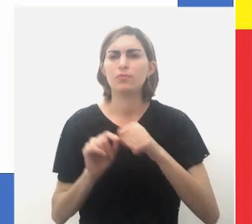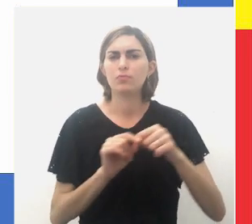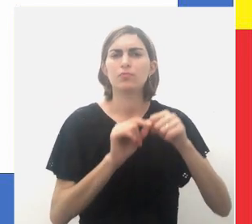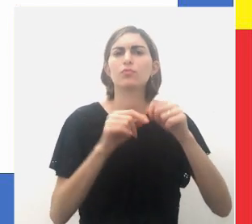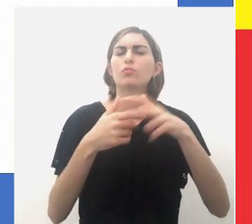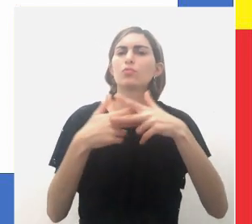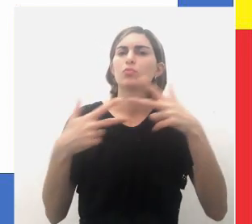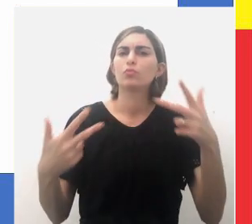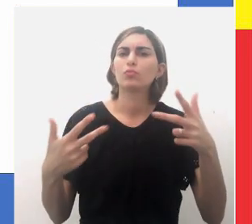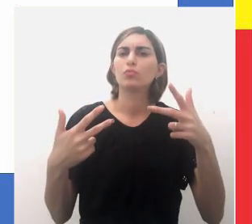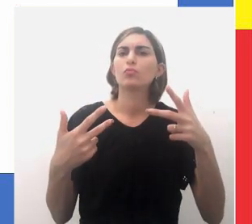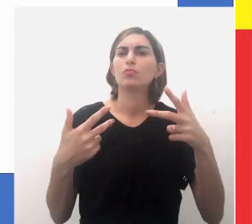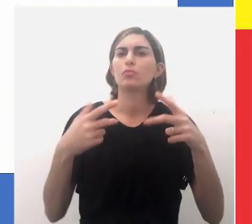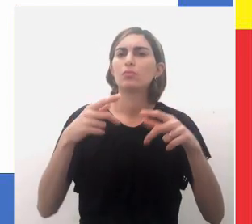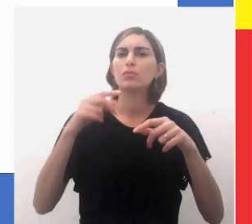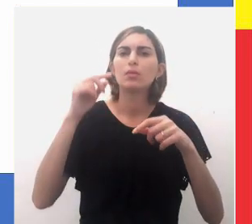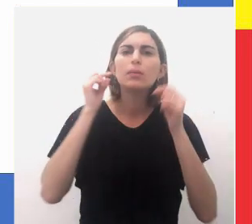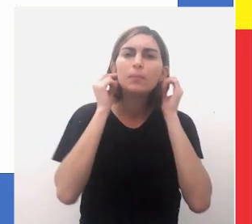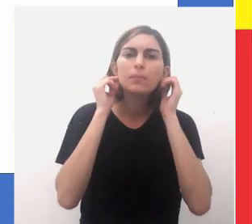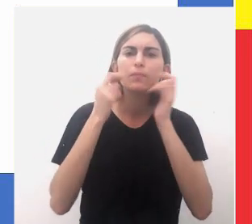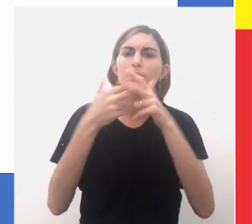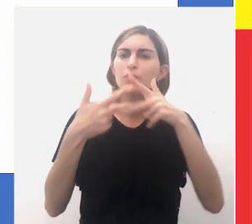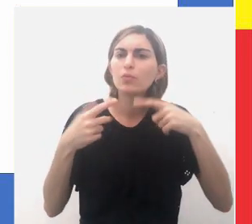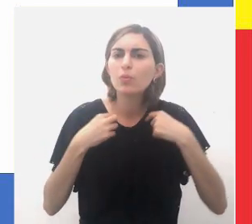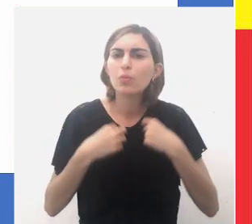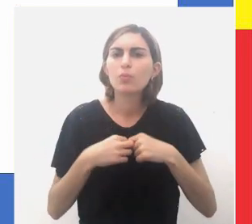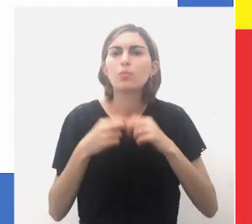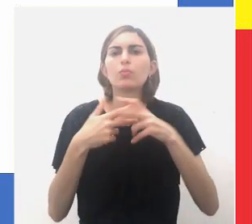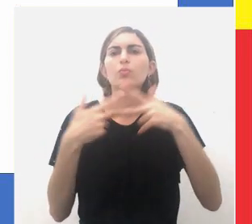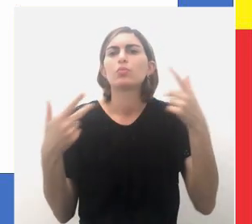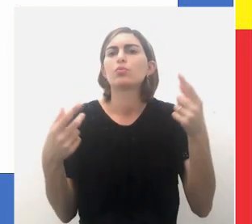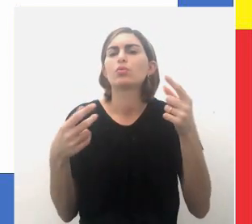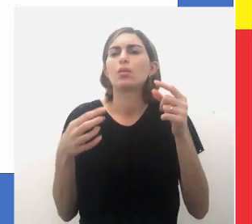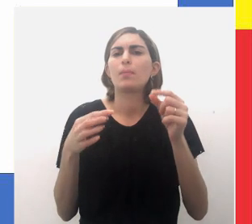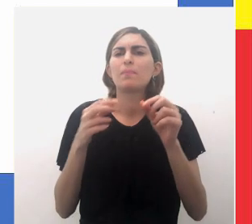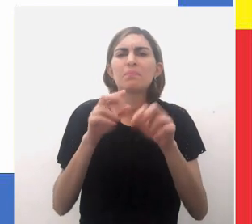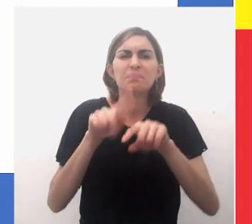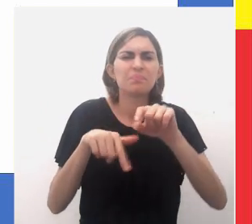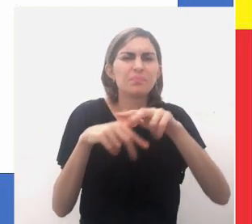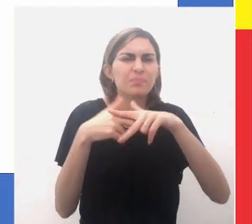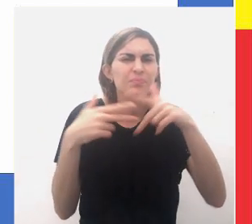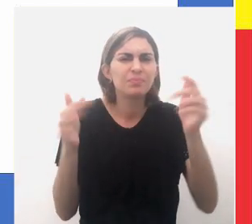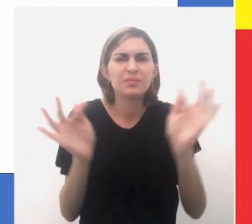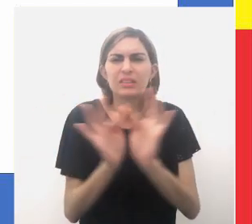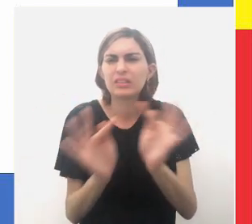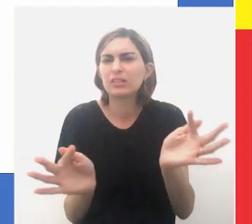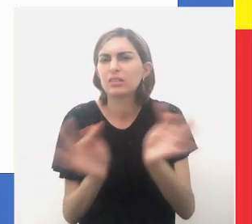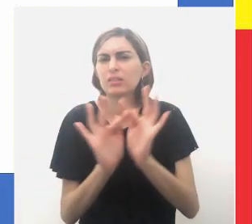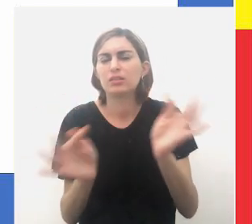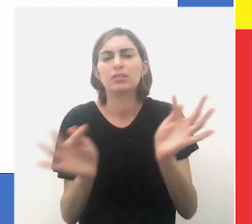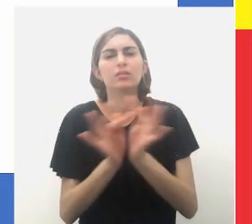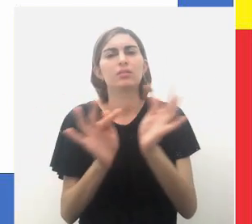ferramentas, miçangas e quinquilharias